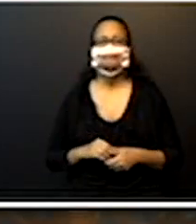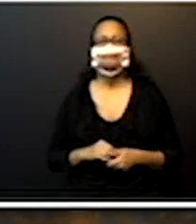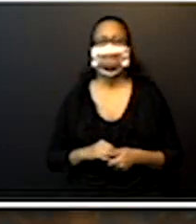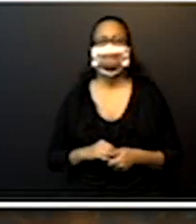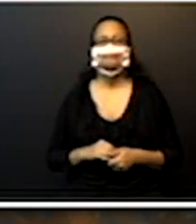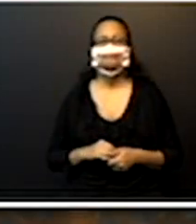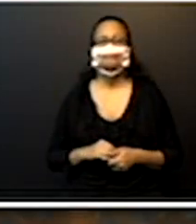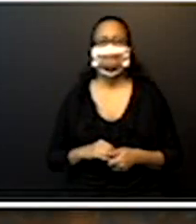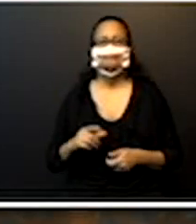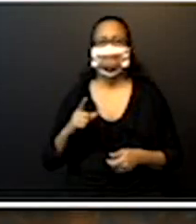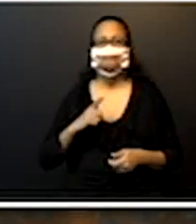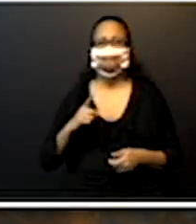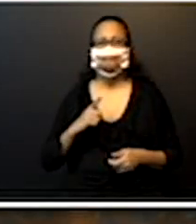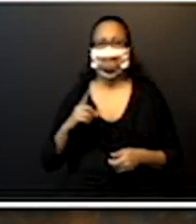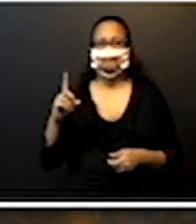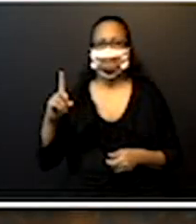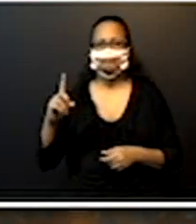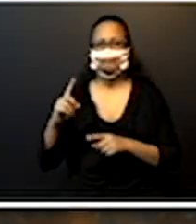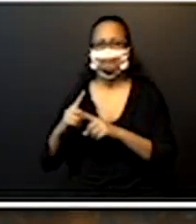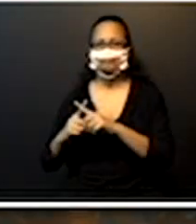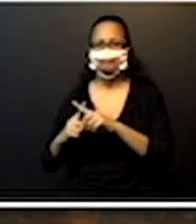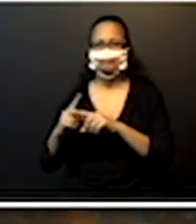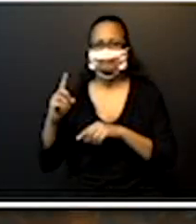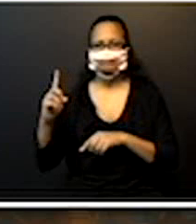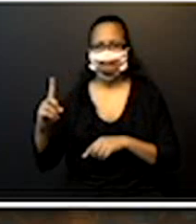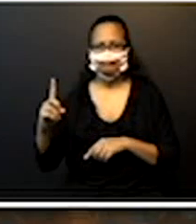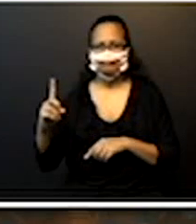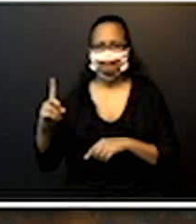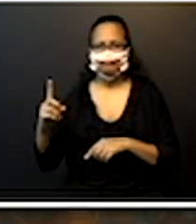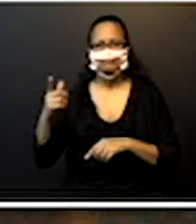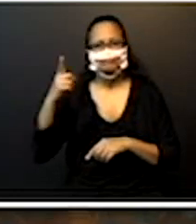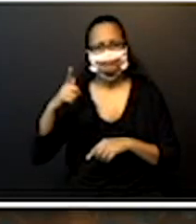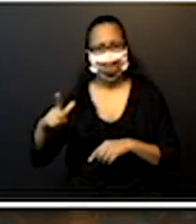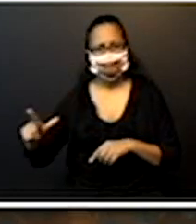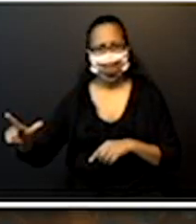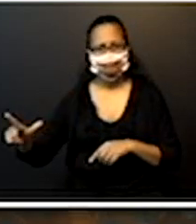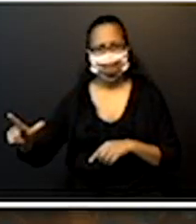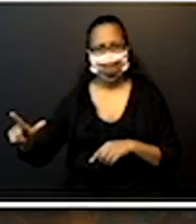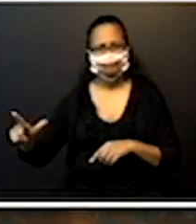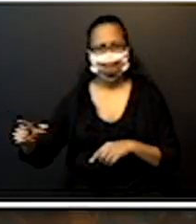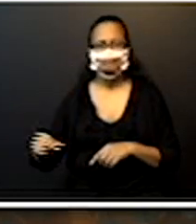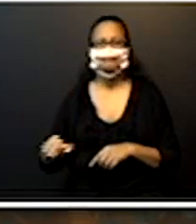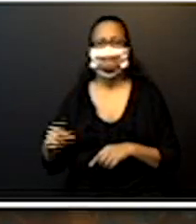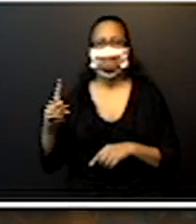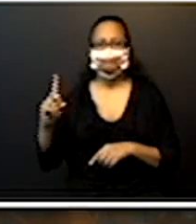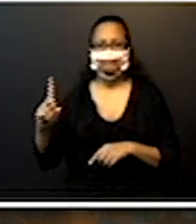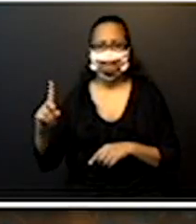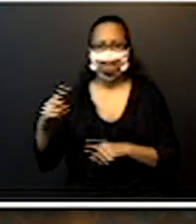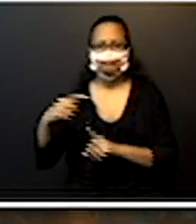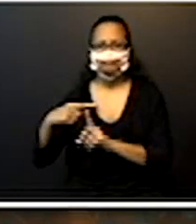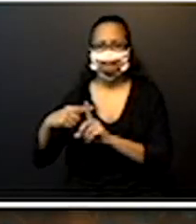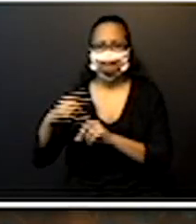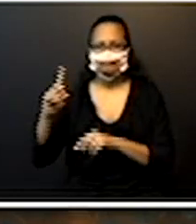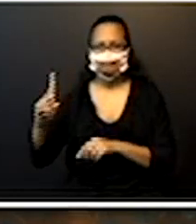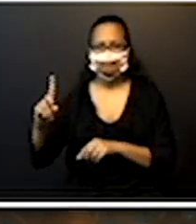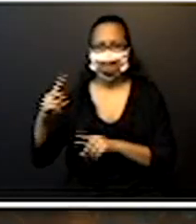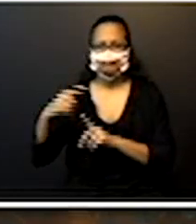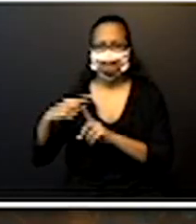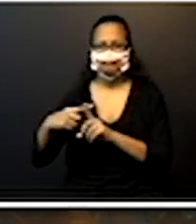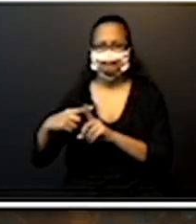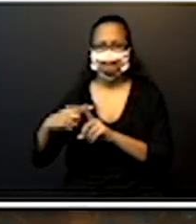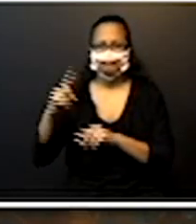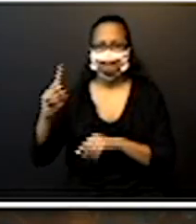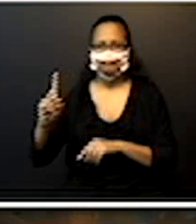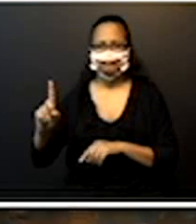Se eu tenho 1, mais 1 ali, é só eu dar sequência, 1, mais 1, mais 1,